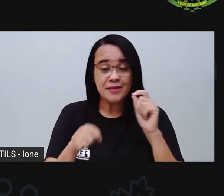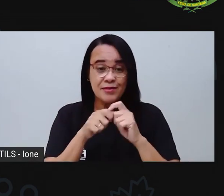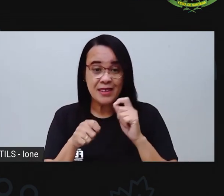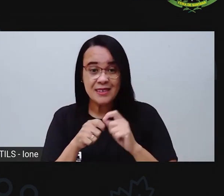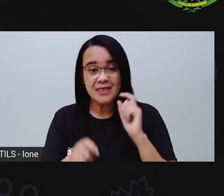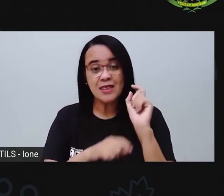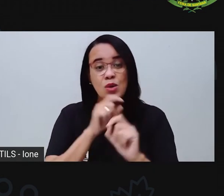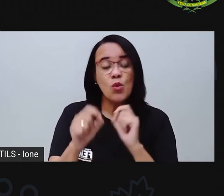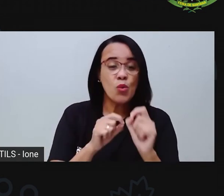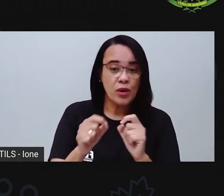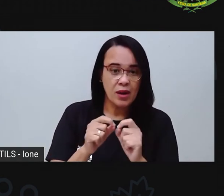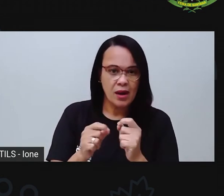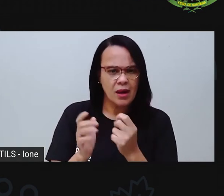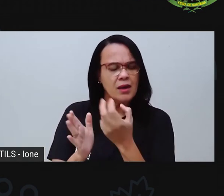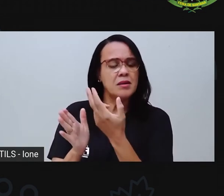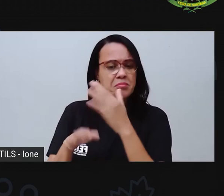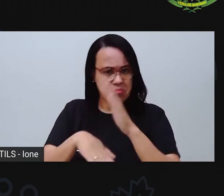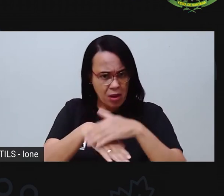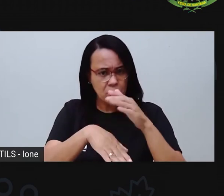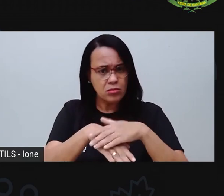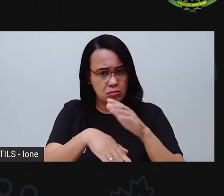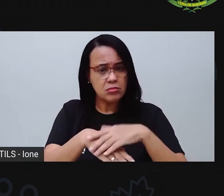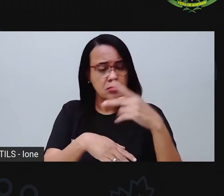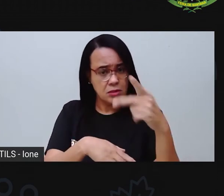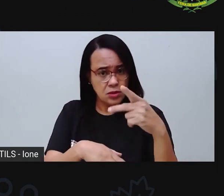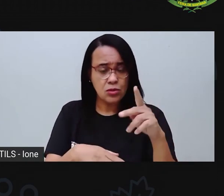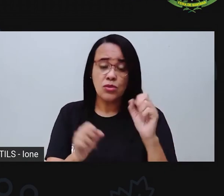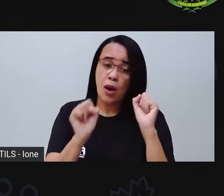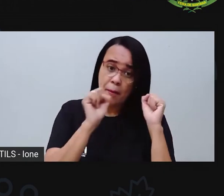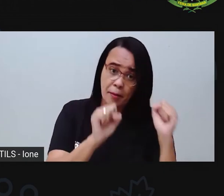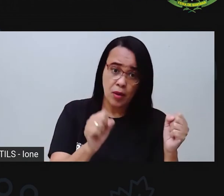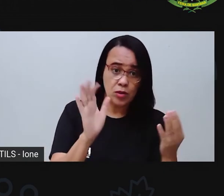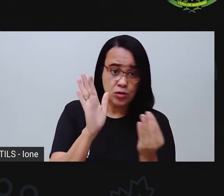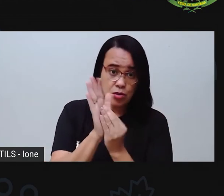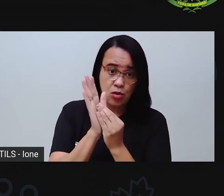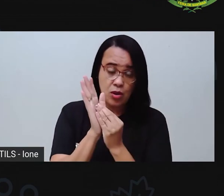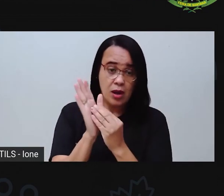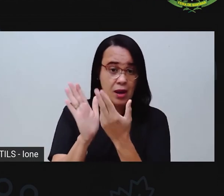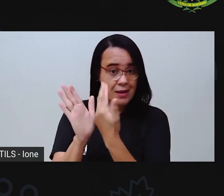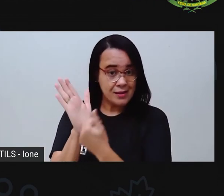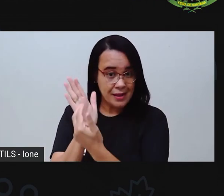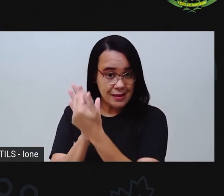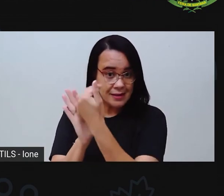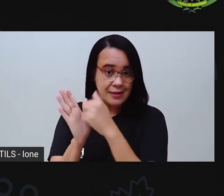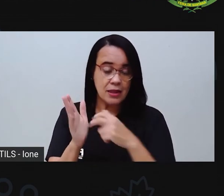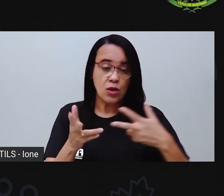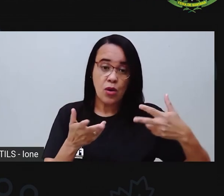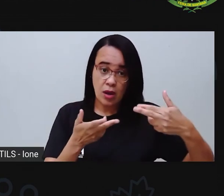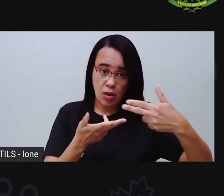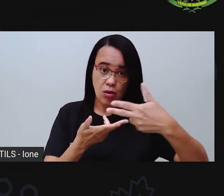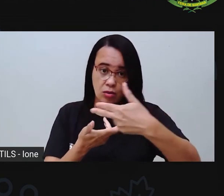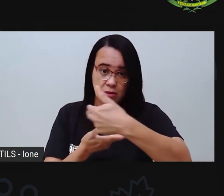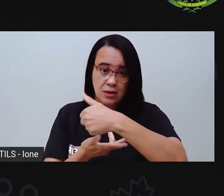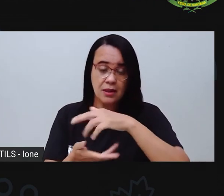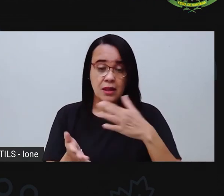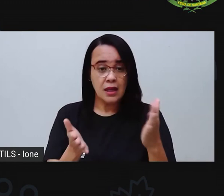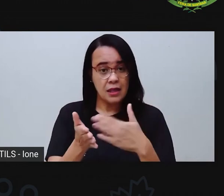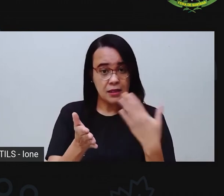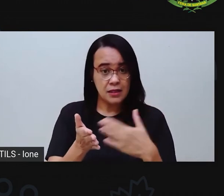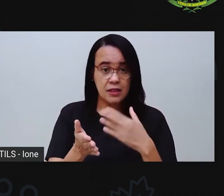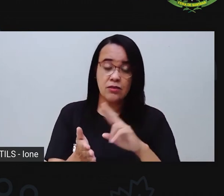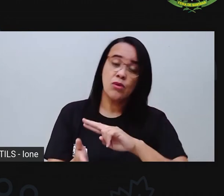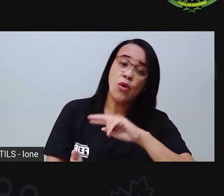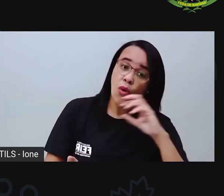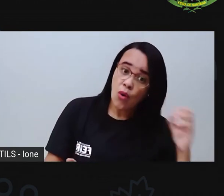desenhar, né? Que no lugar tem uma imagem, mas vocês podem desenhar, podem recortar essa imagem de algum outro lugar. E aí vocês fazem,